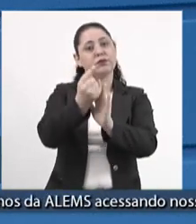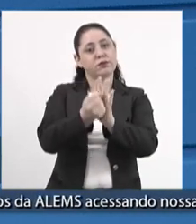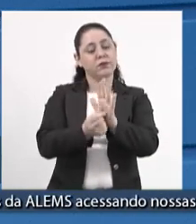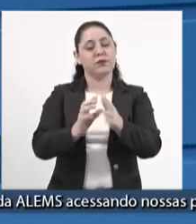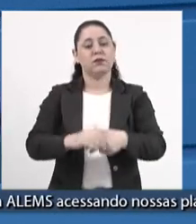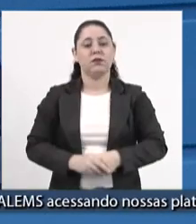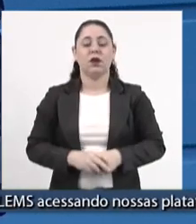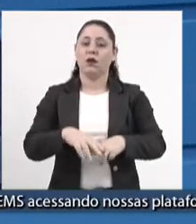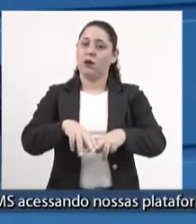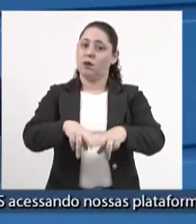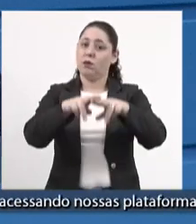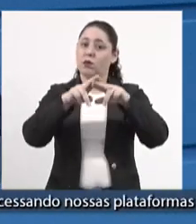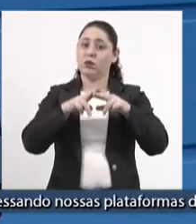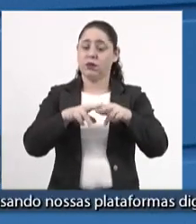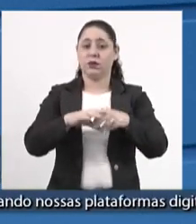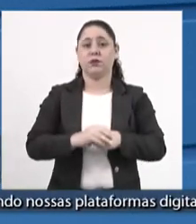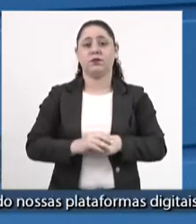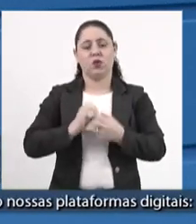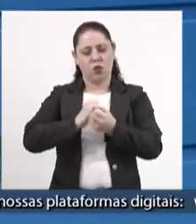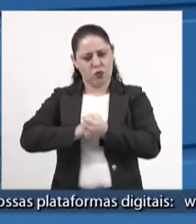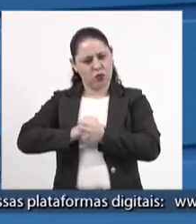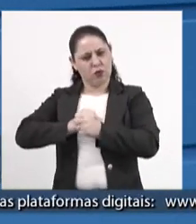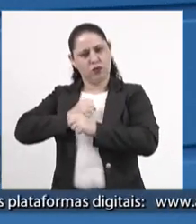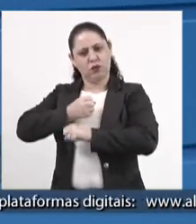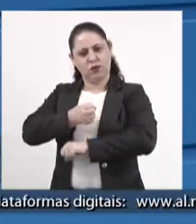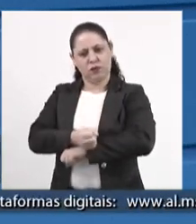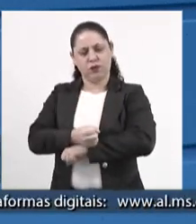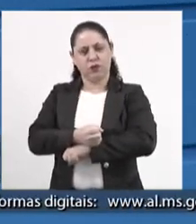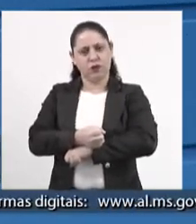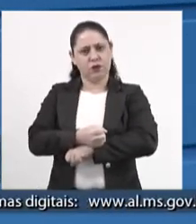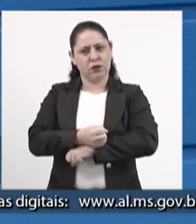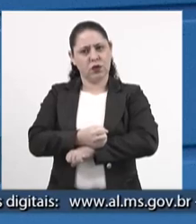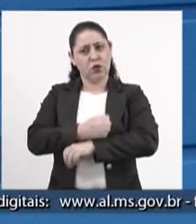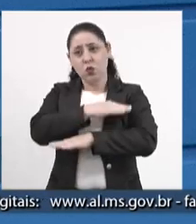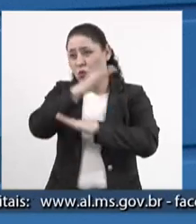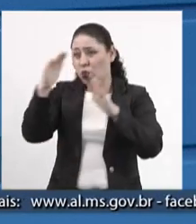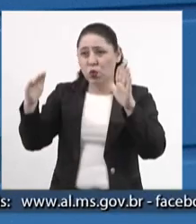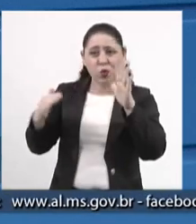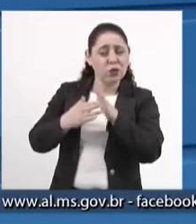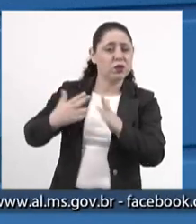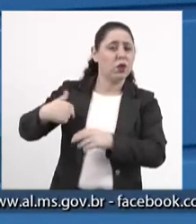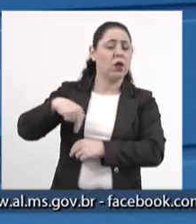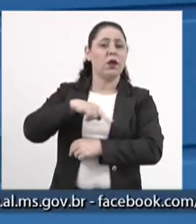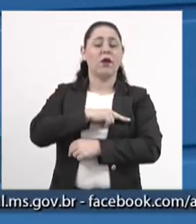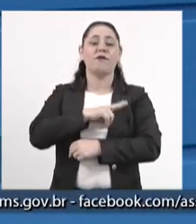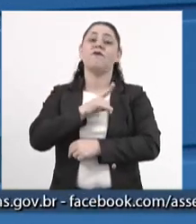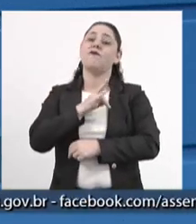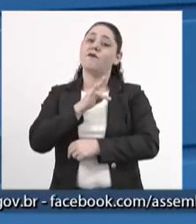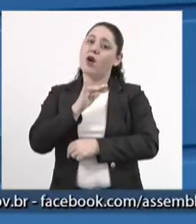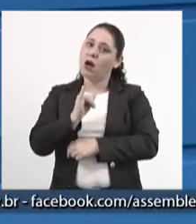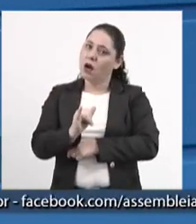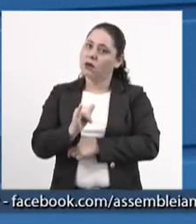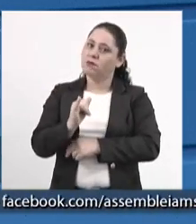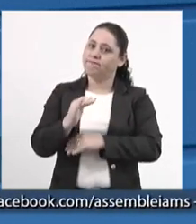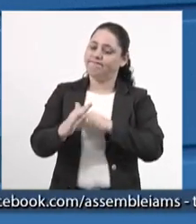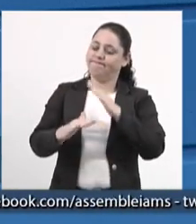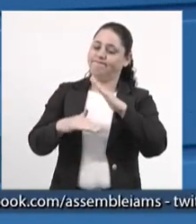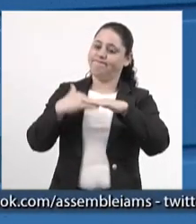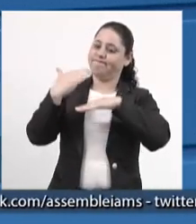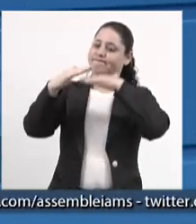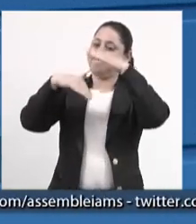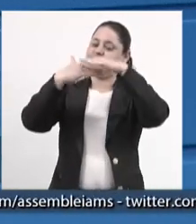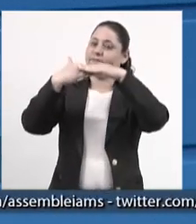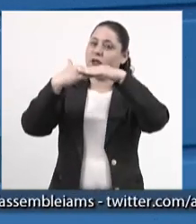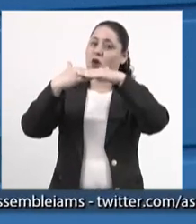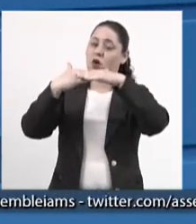Portanto, todo esse esforço feito e tudo aquilo que nós vamos e que o crescimento do Estado que